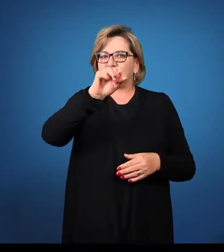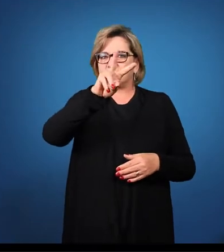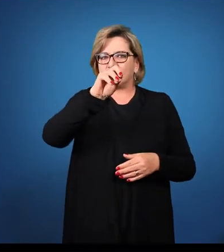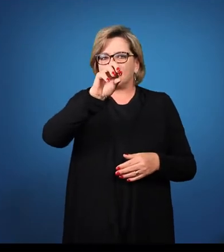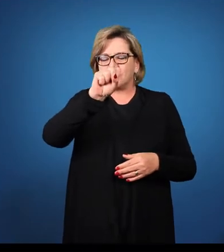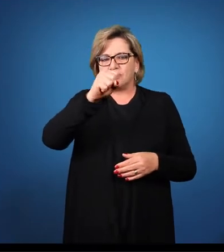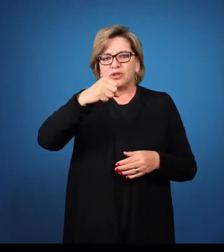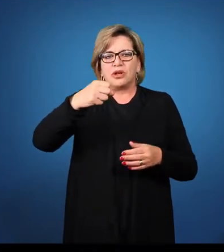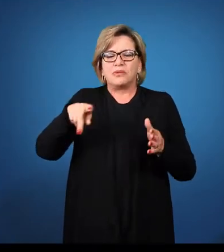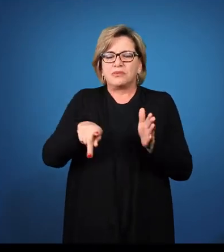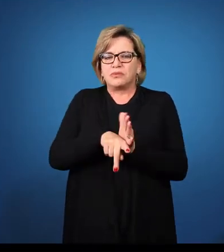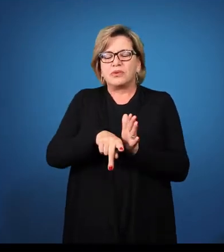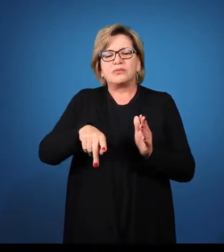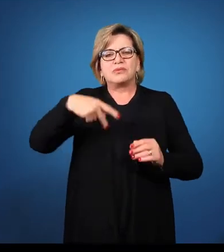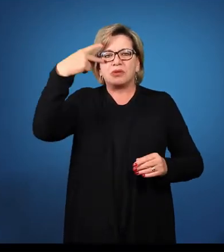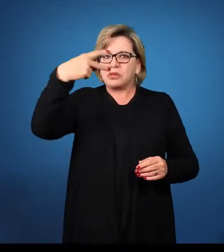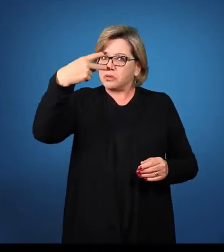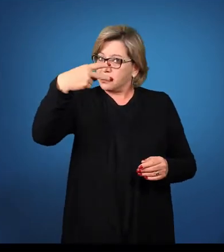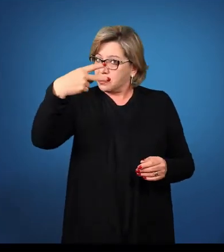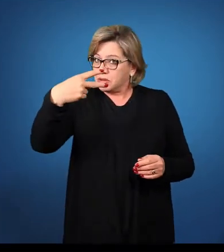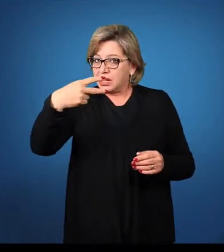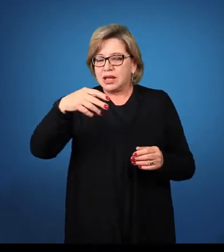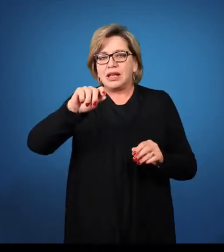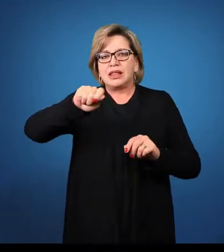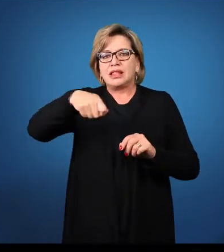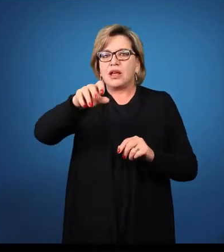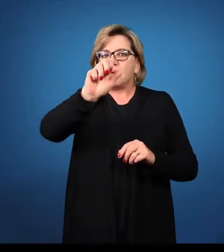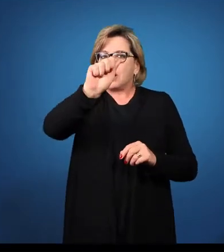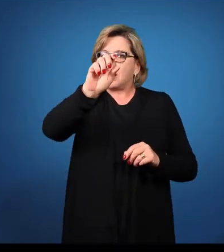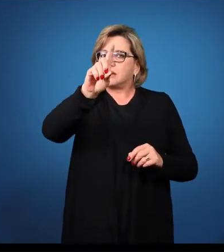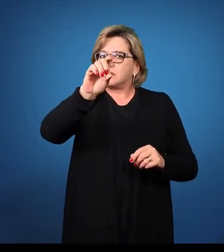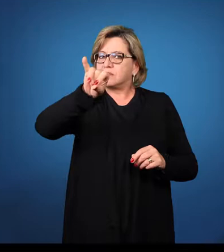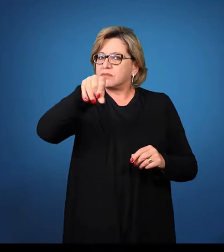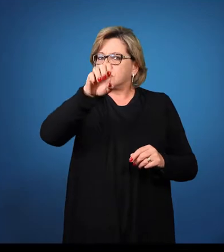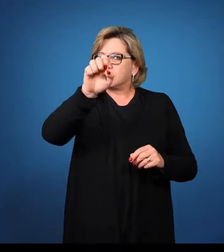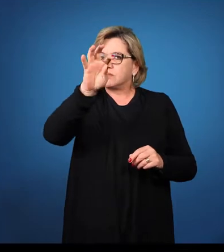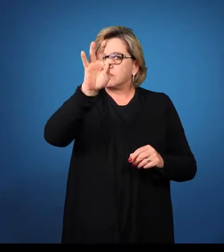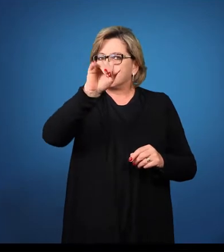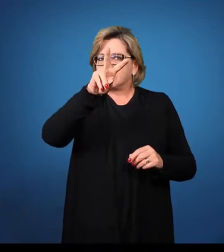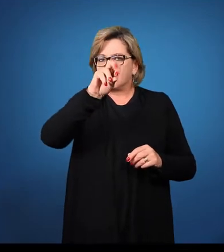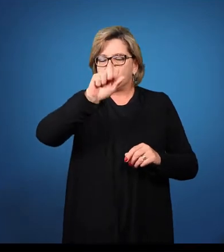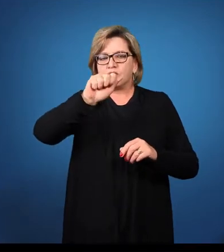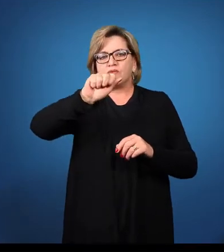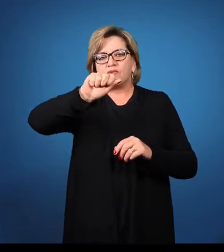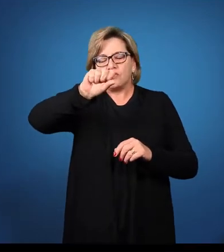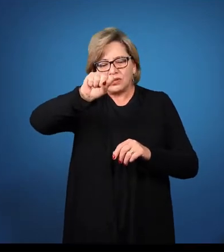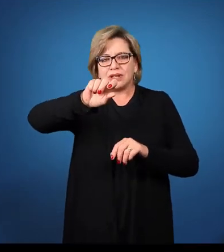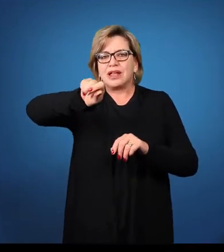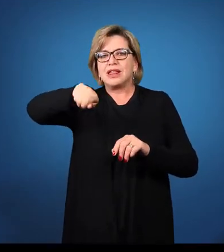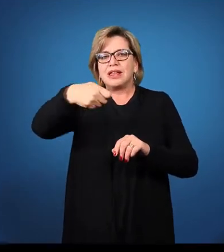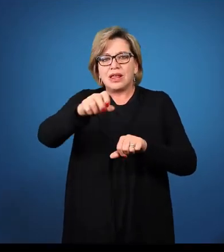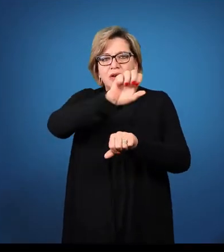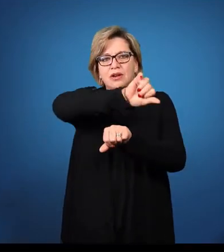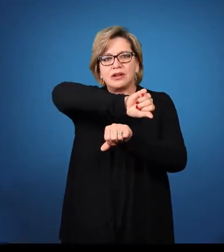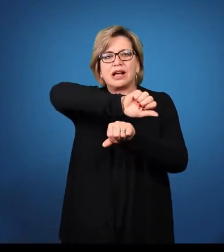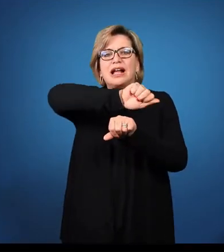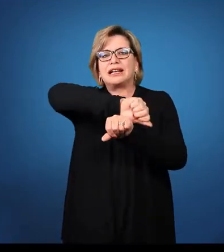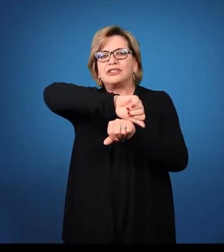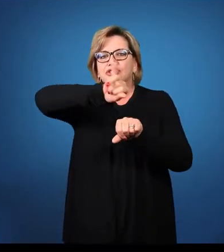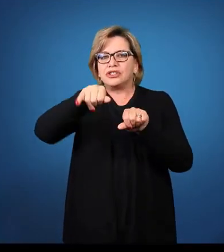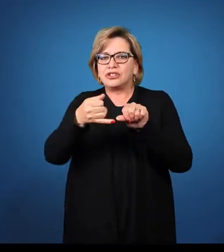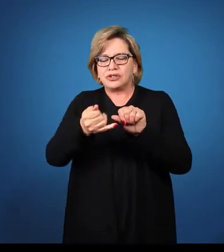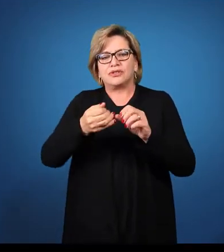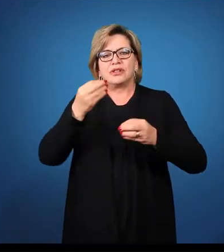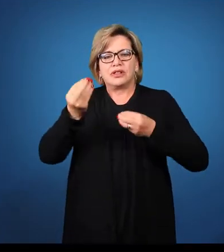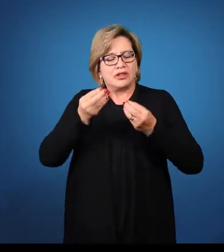classe. Falar em adjetivos de segunda classe, queremos lembrar que nós também já vimos, e não é estranho falar